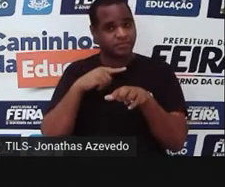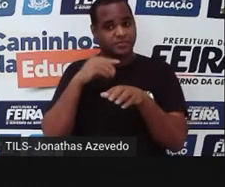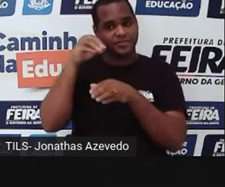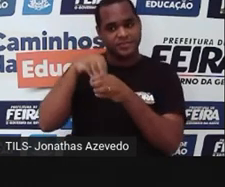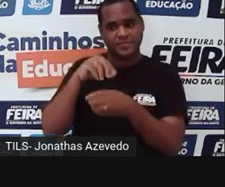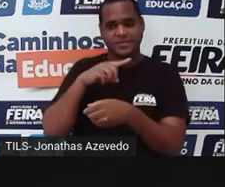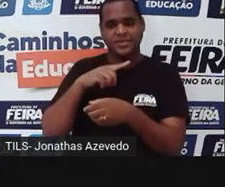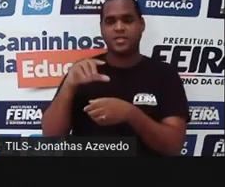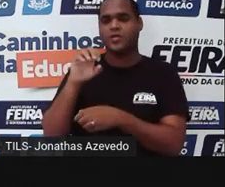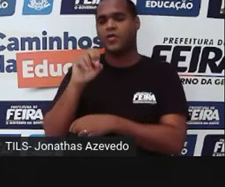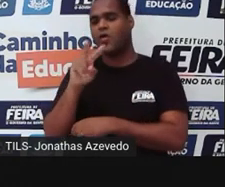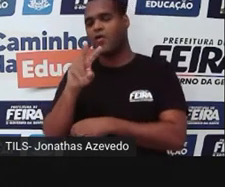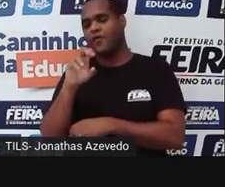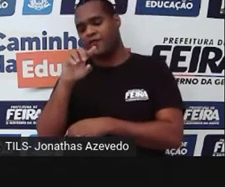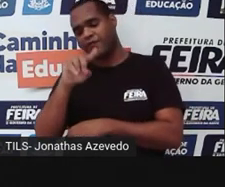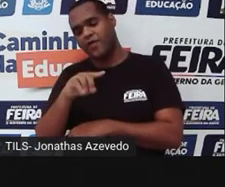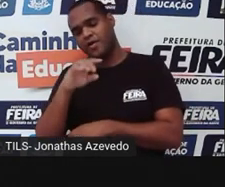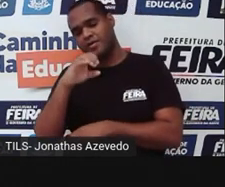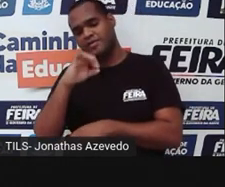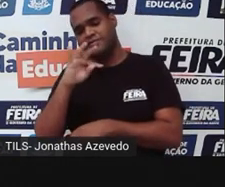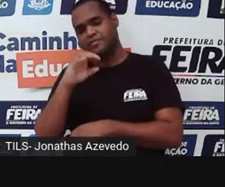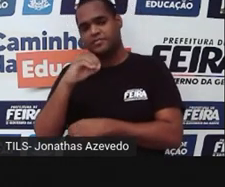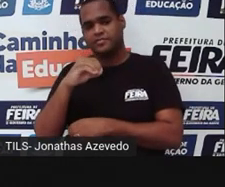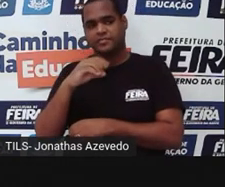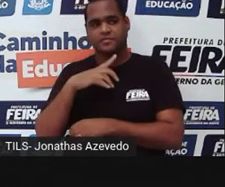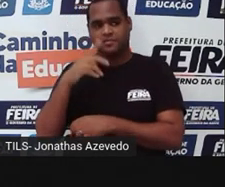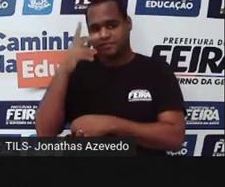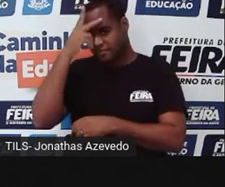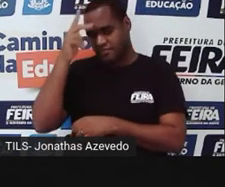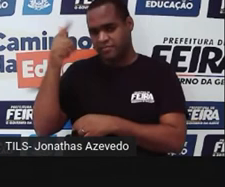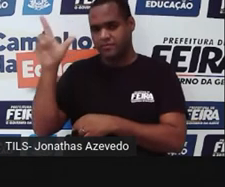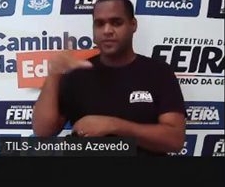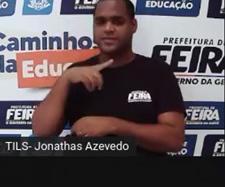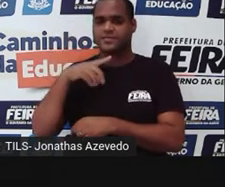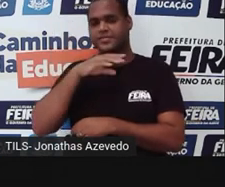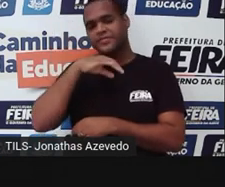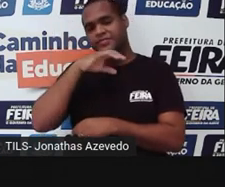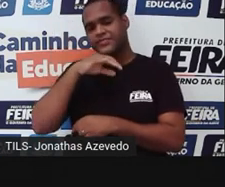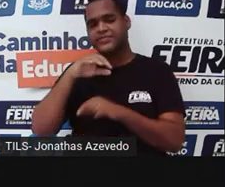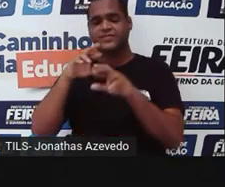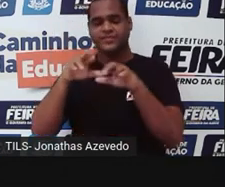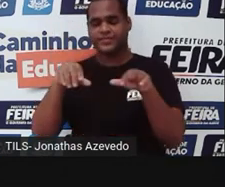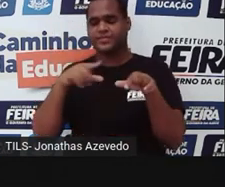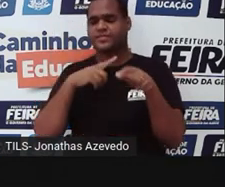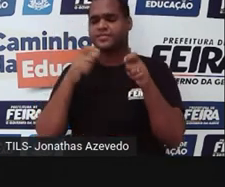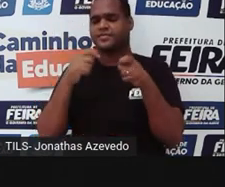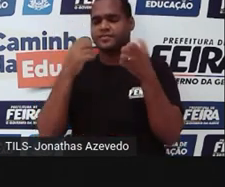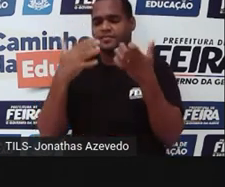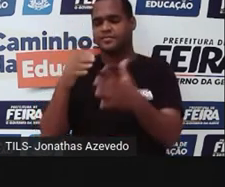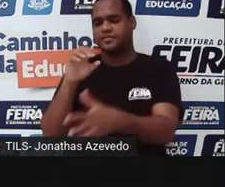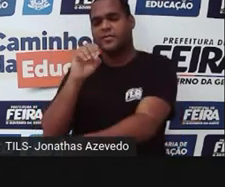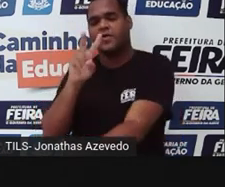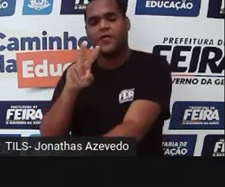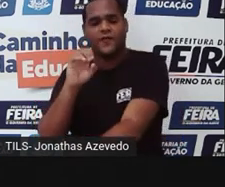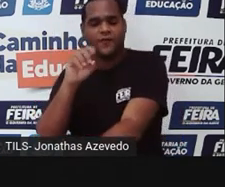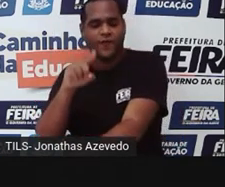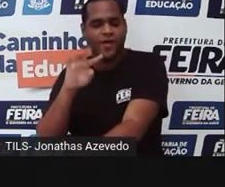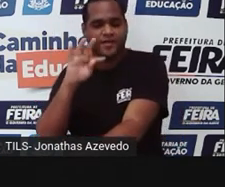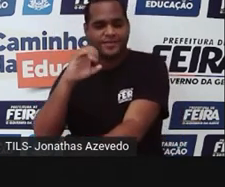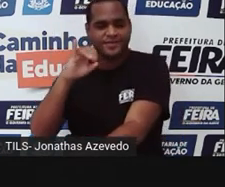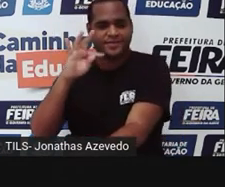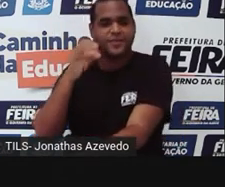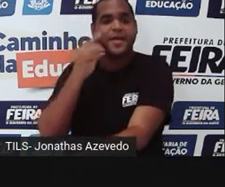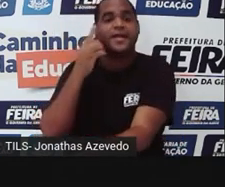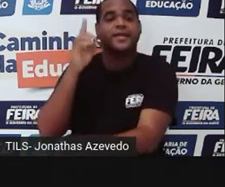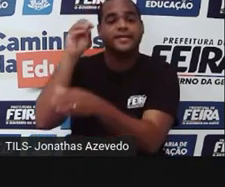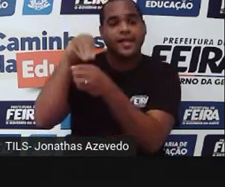dentro de um ovócito de uma outra pessoa ou de um outro animal. Então, esse ovócito vai ter o material